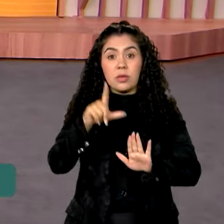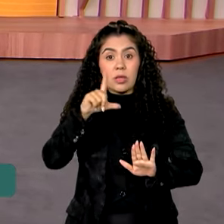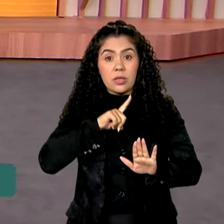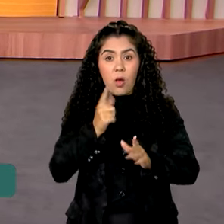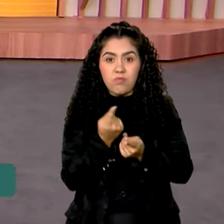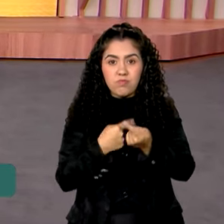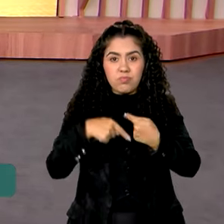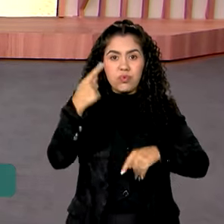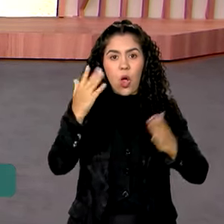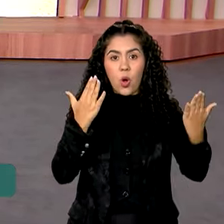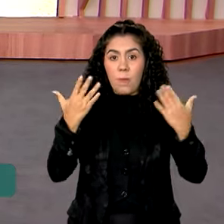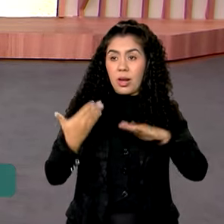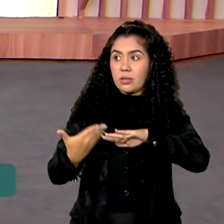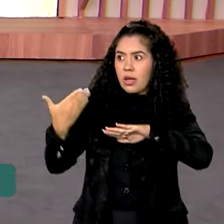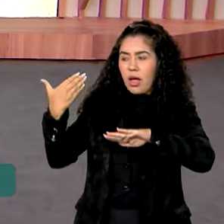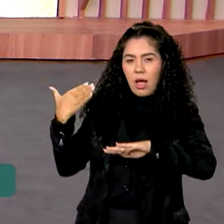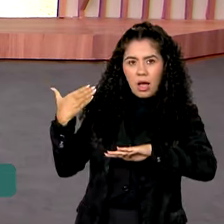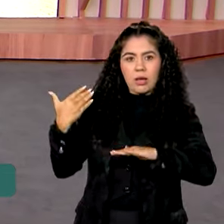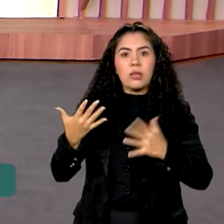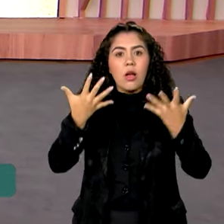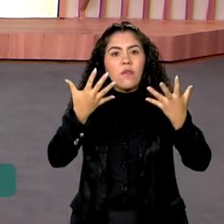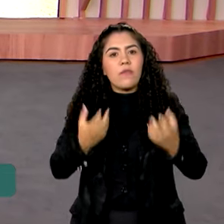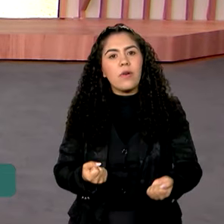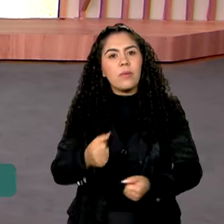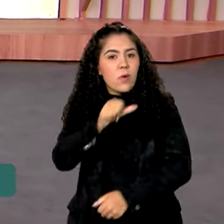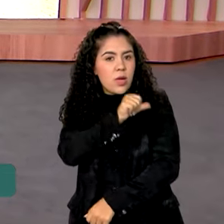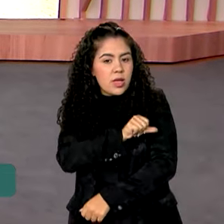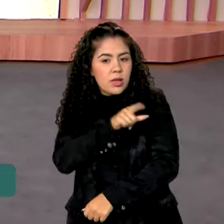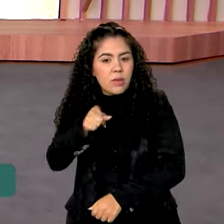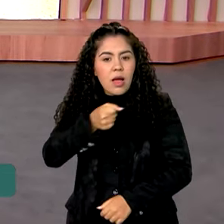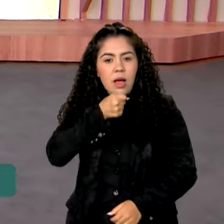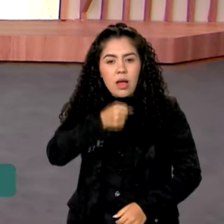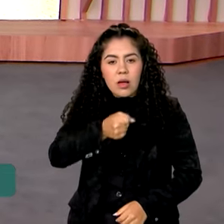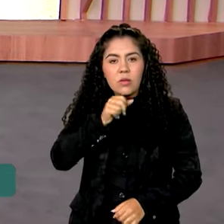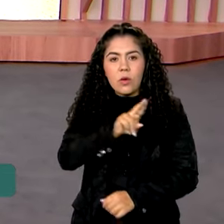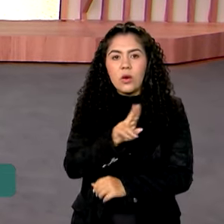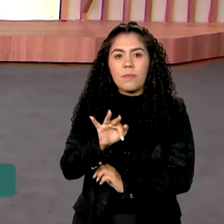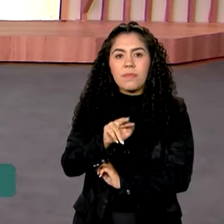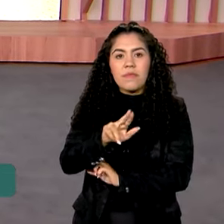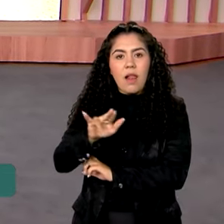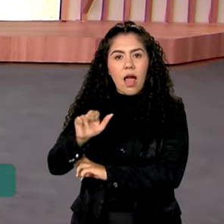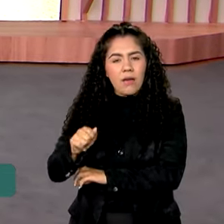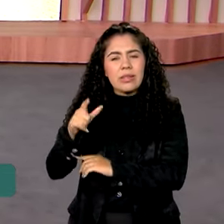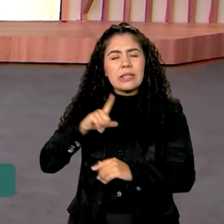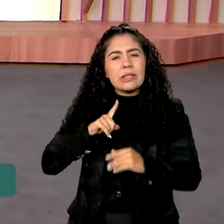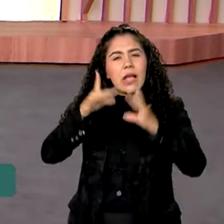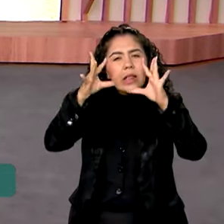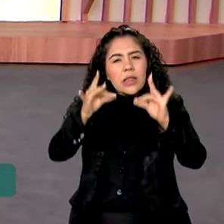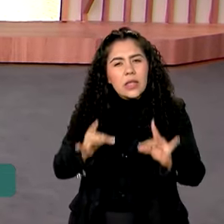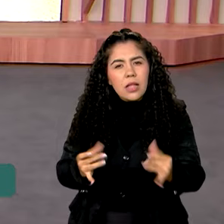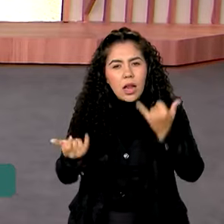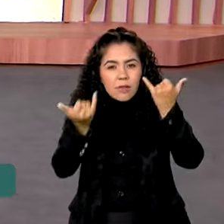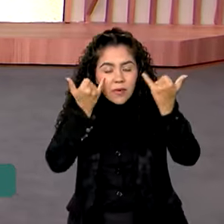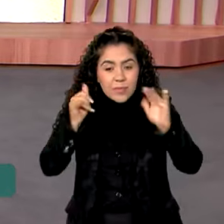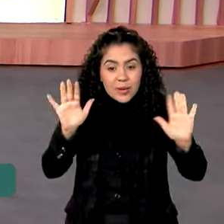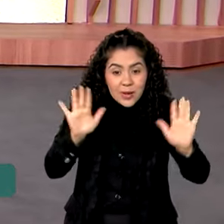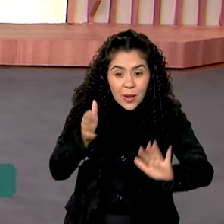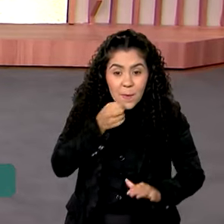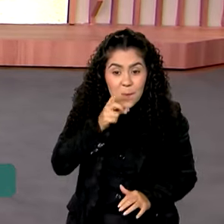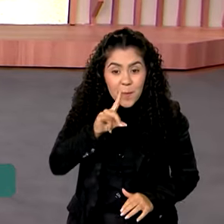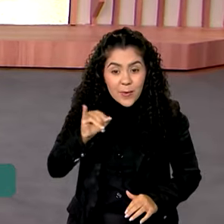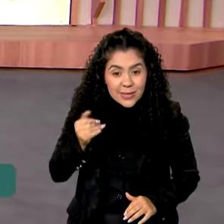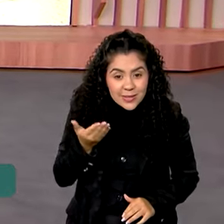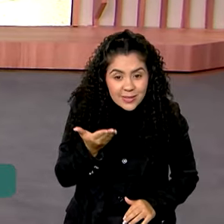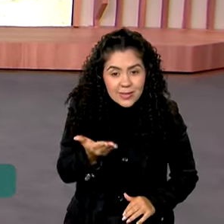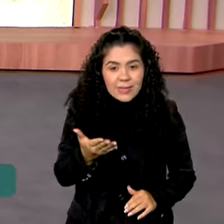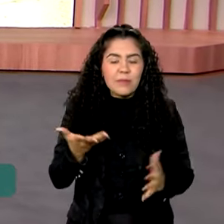previsão anterior. Vamos então ao Rio de Janeiro conversar com a repórter Flávia Grossi, que tem os detalhes para a gente. Bom dia, Flávia. Qual é a